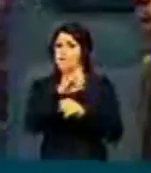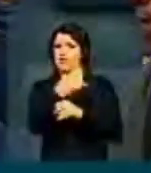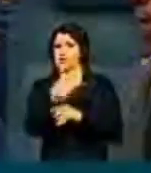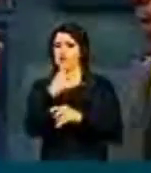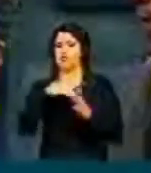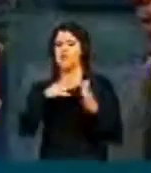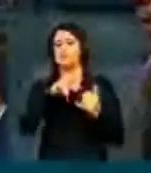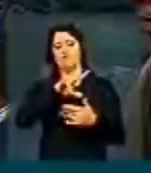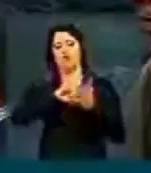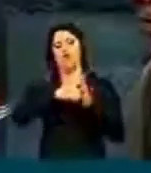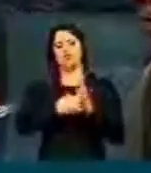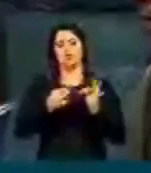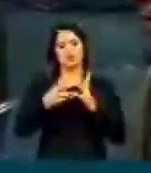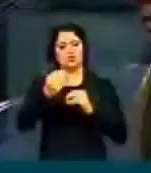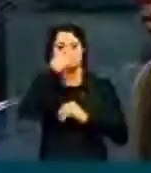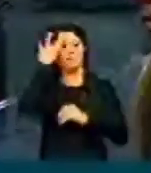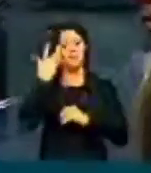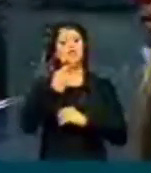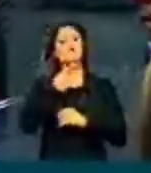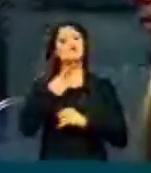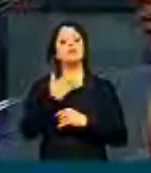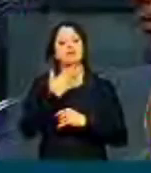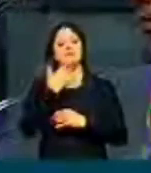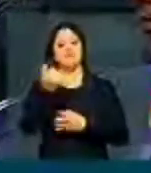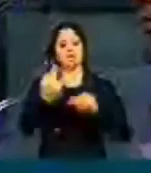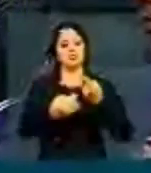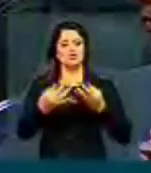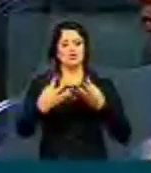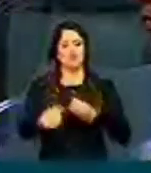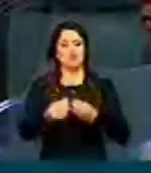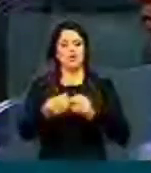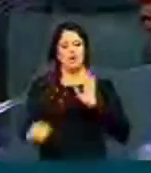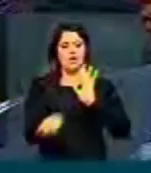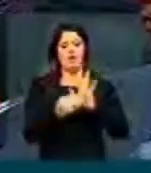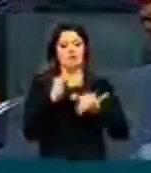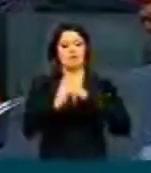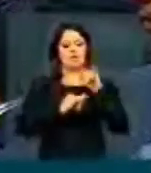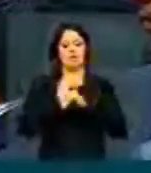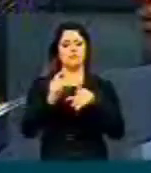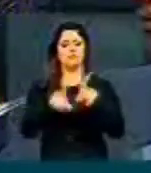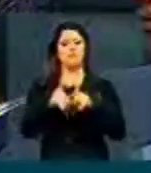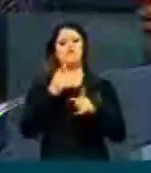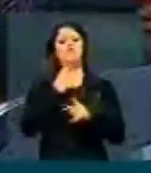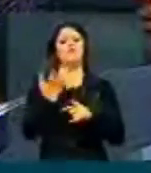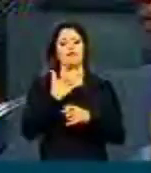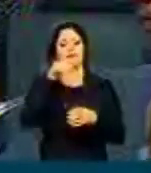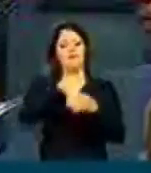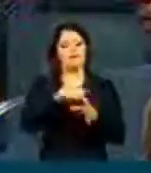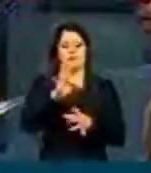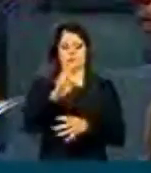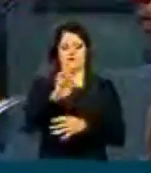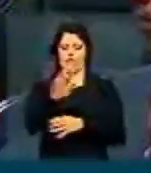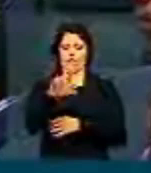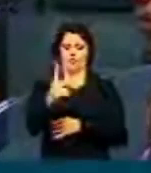obstrução a todos aqueles que querem melhor discussão sobre o marco da internet e também querem a votação do fator